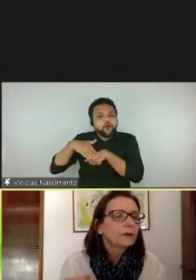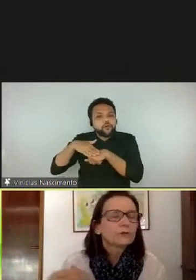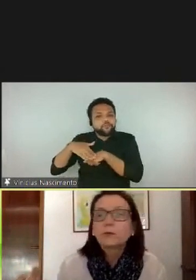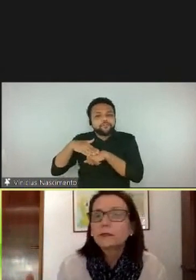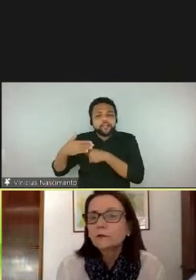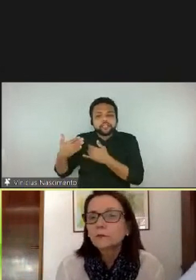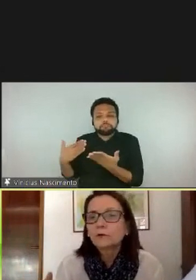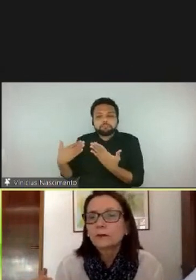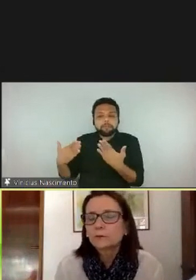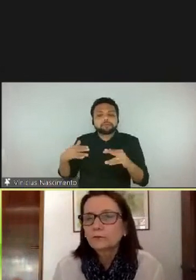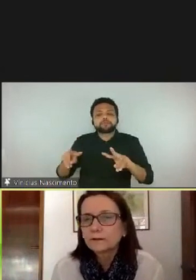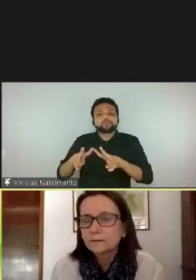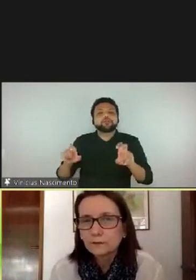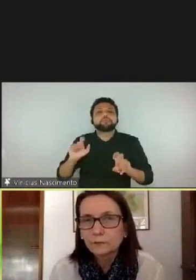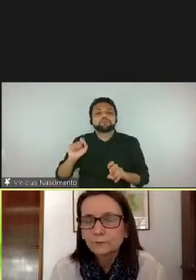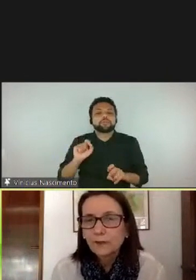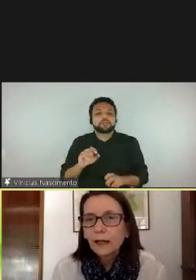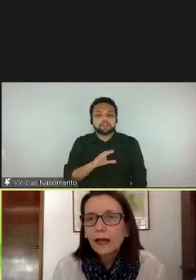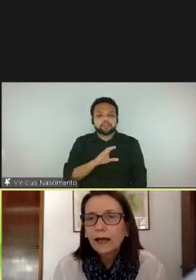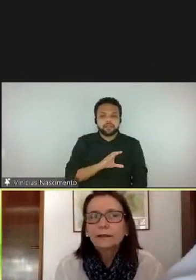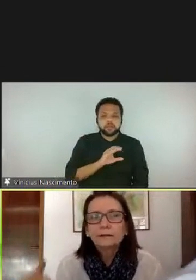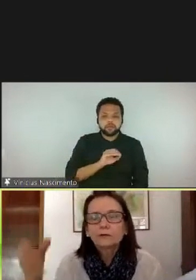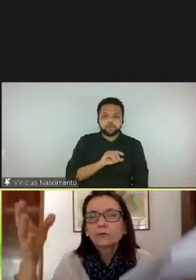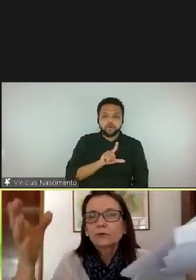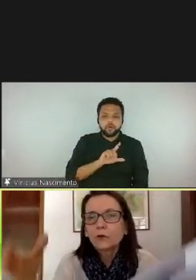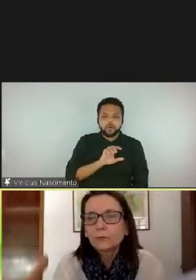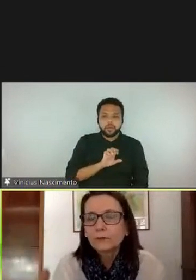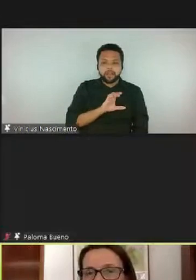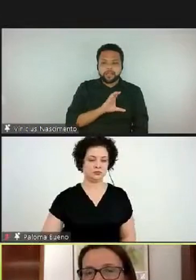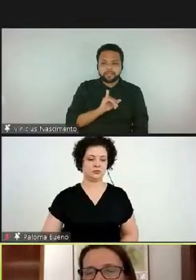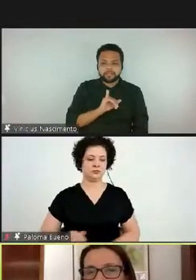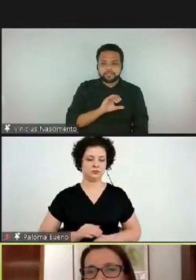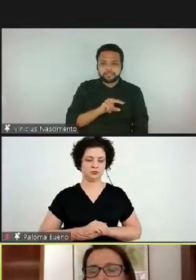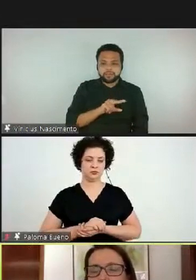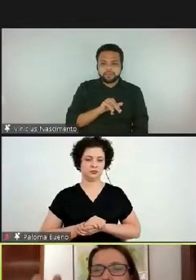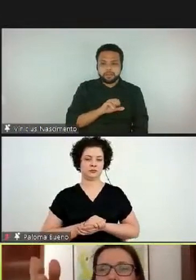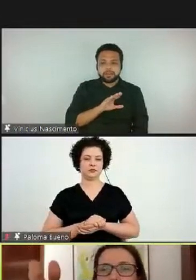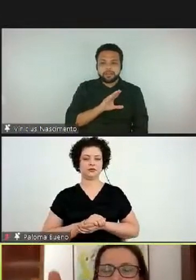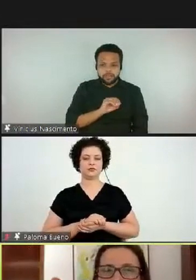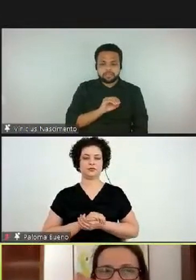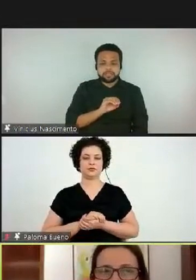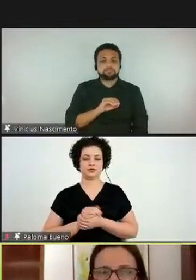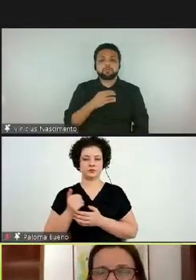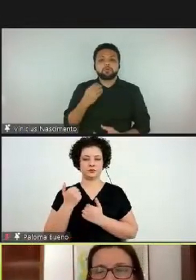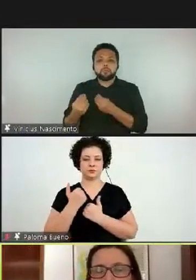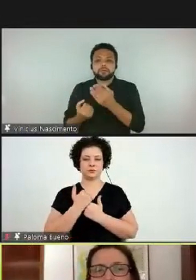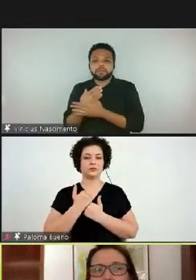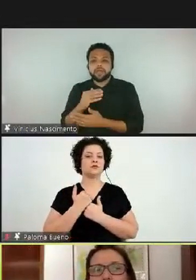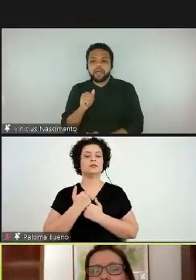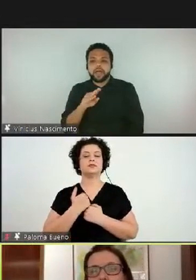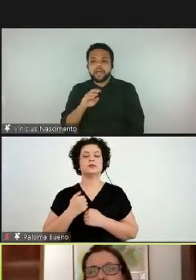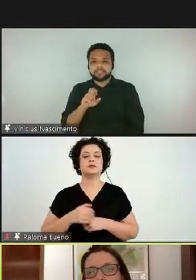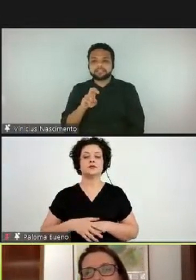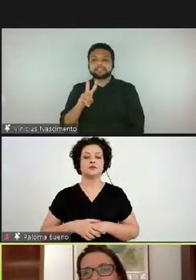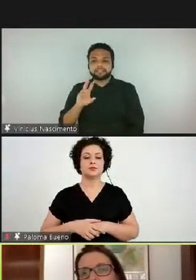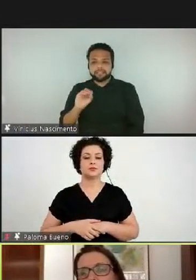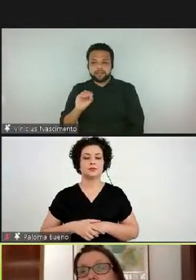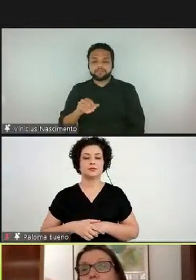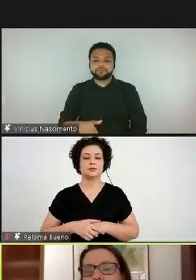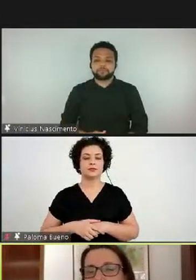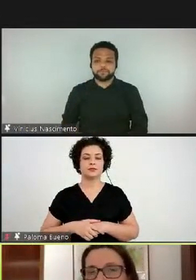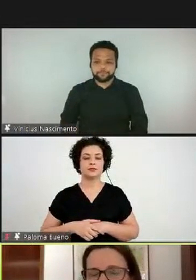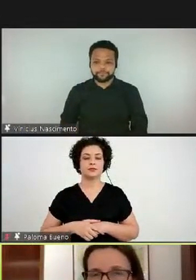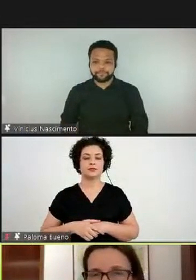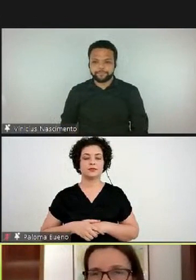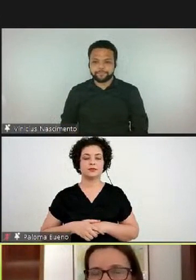colecionismo e formação de acervo. Aí, essas duas obras são o bronze do Humberto Boccioni